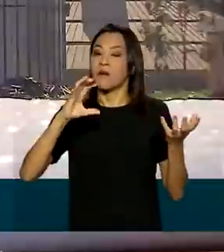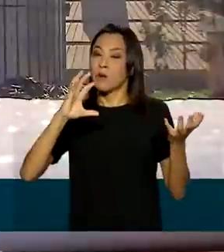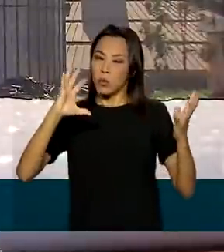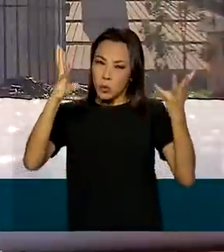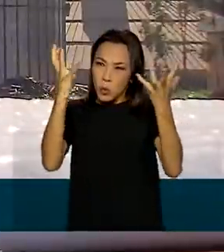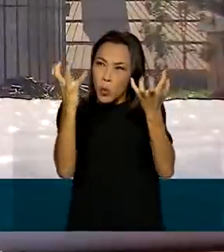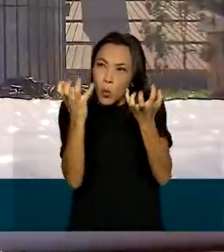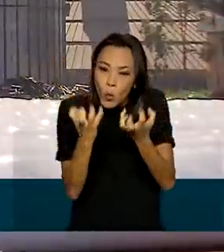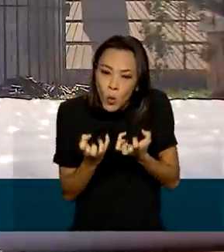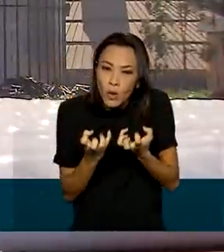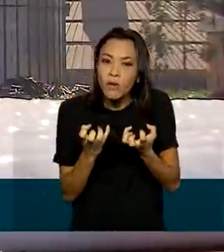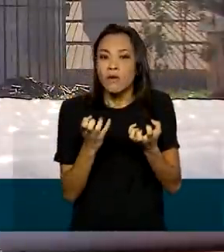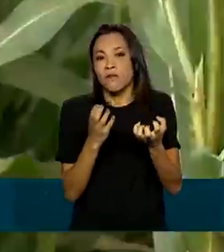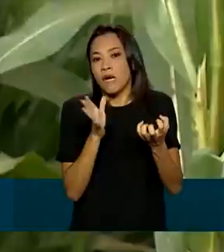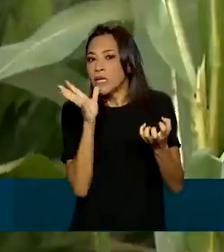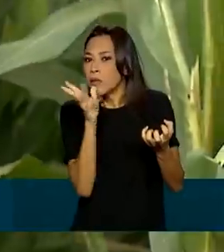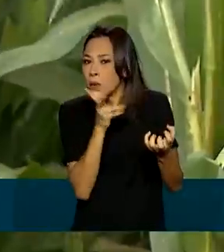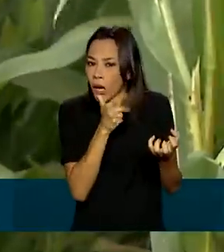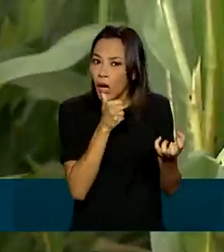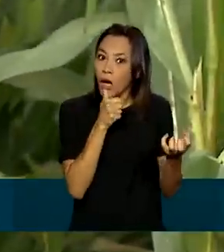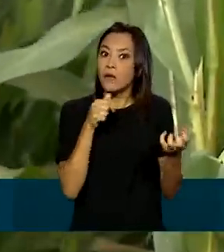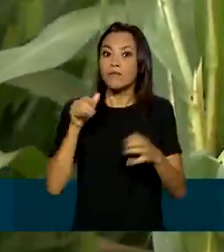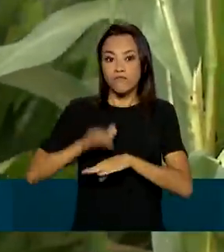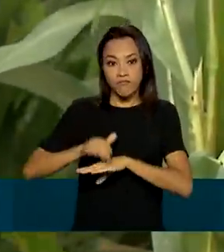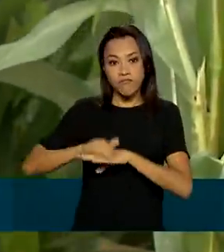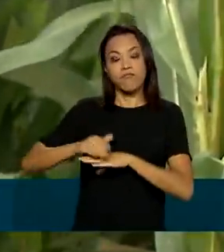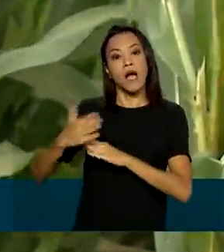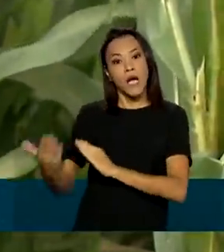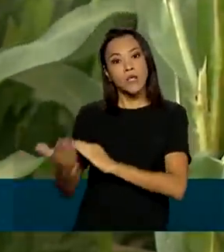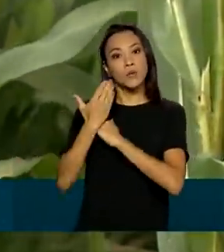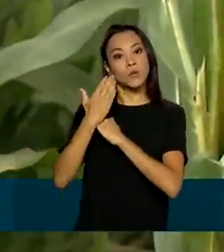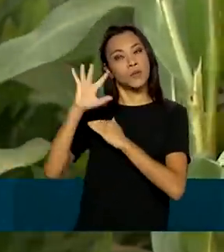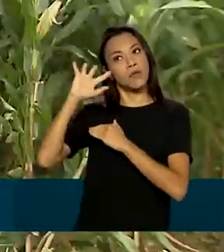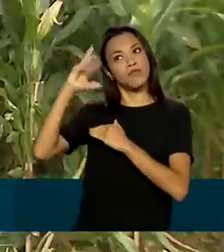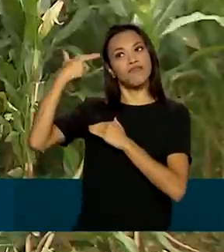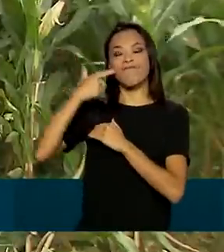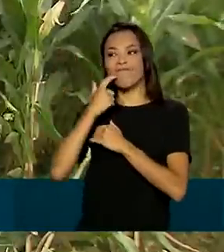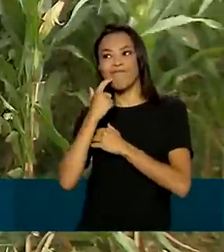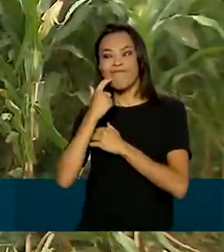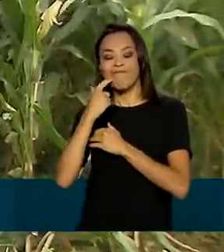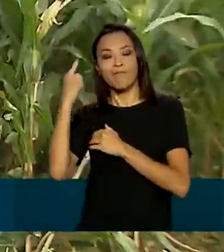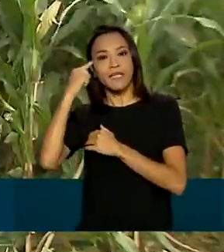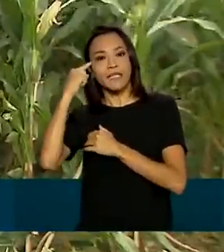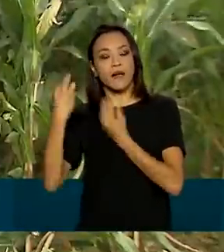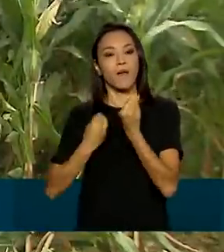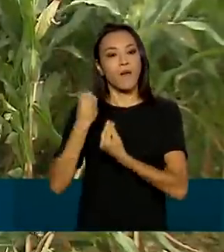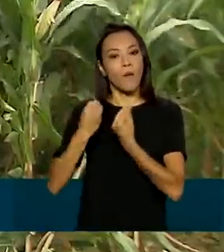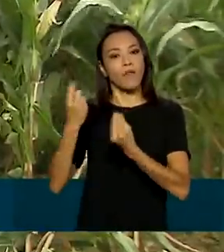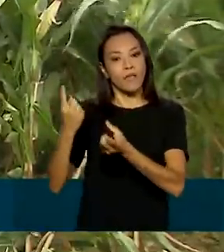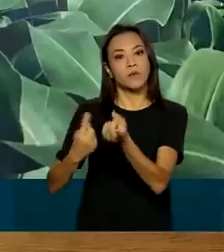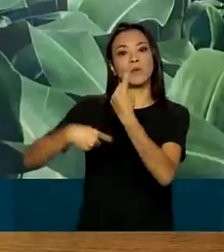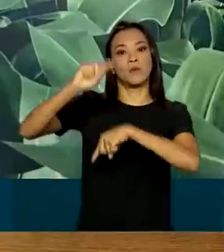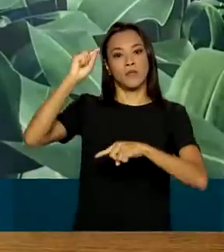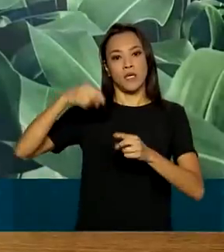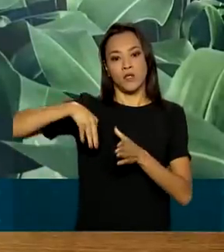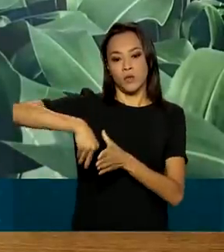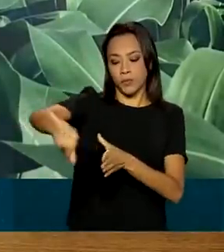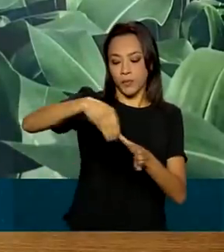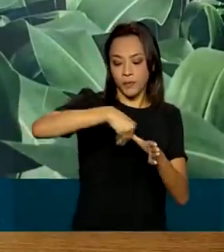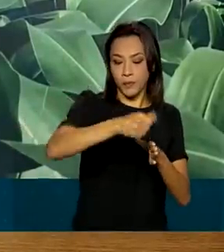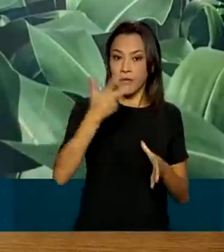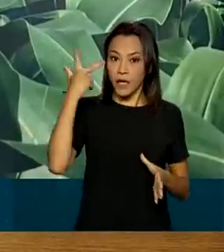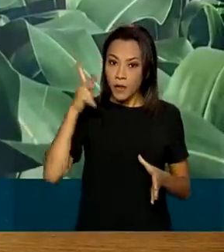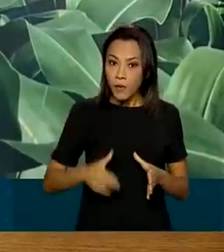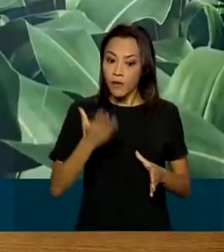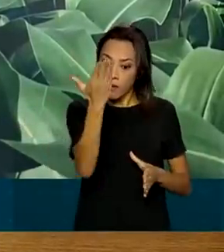prolongar ajuda o produtor rural a tomar decisões mais assertivas e garantir o sucesso do plantio. É o caso